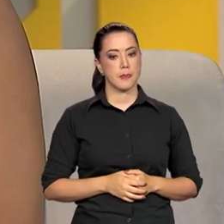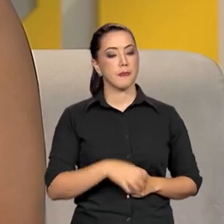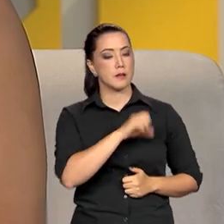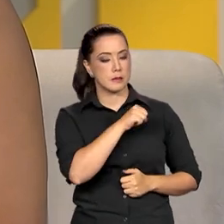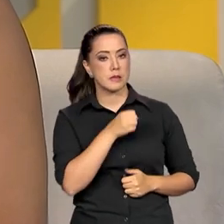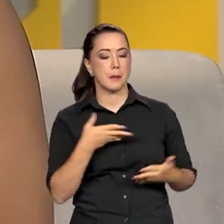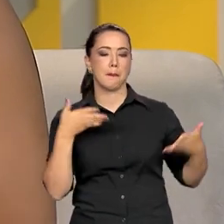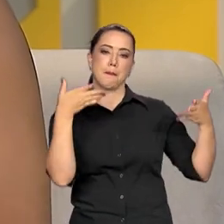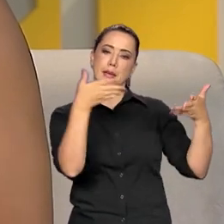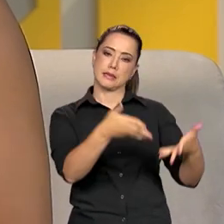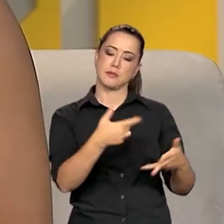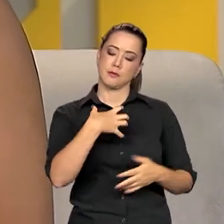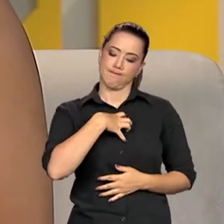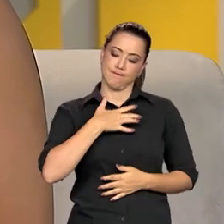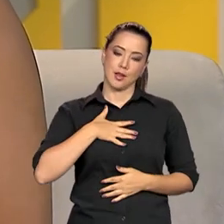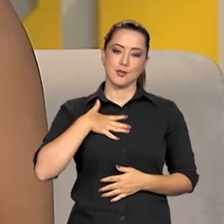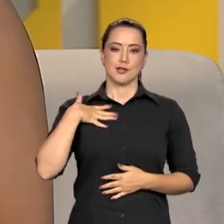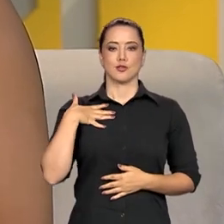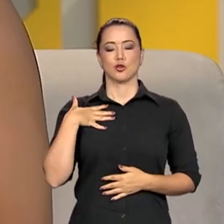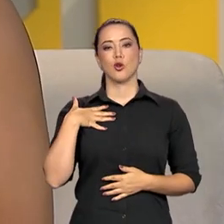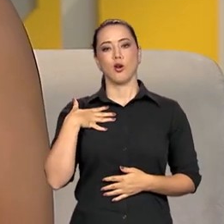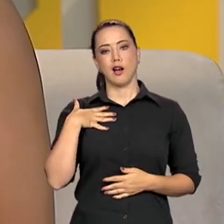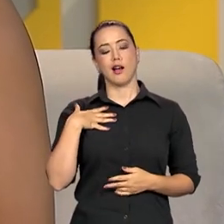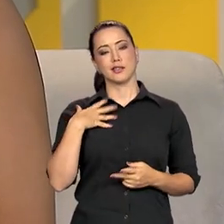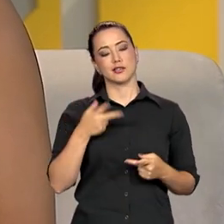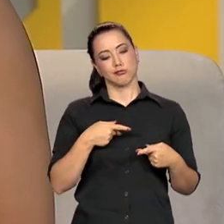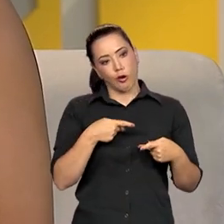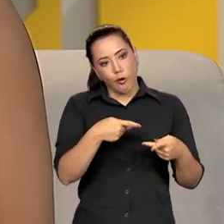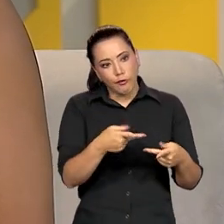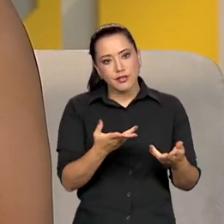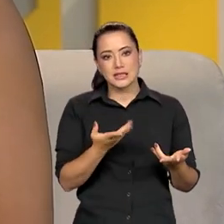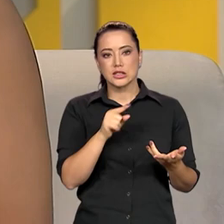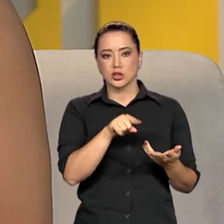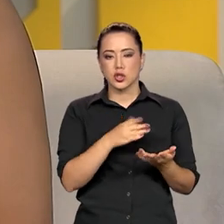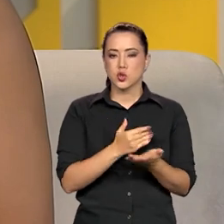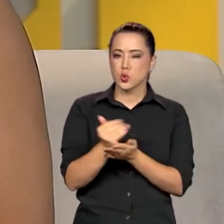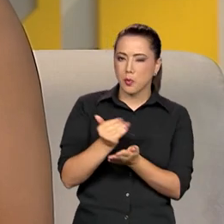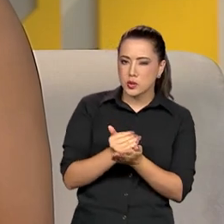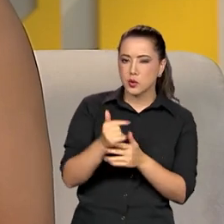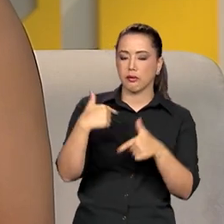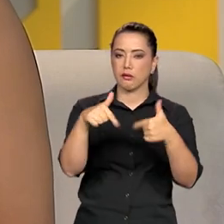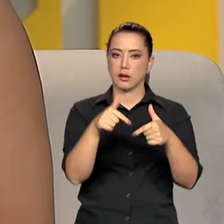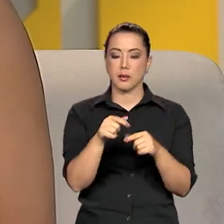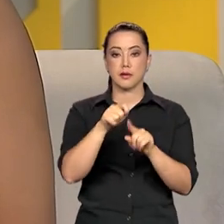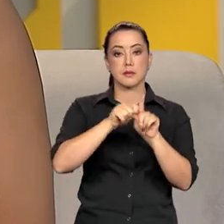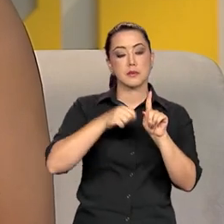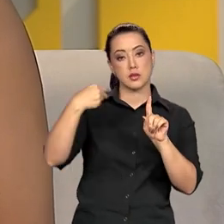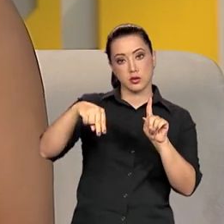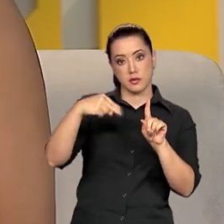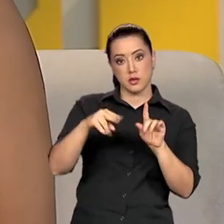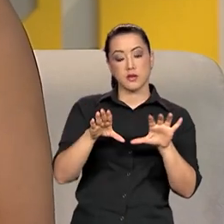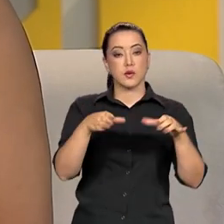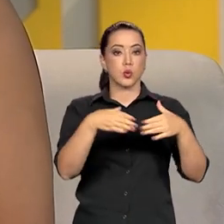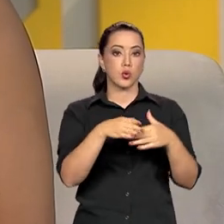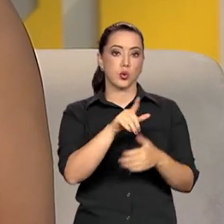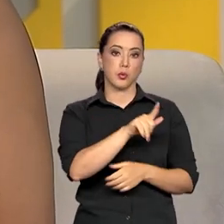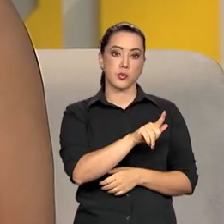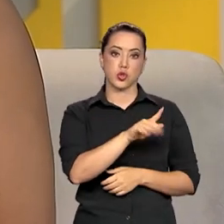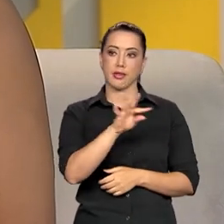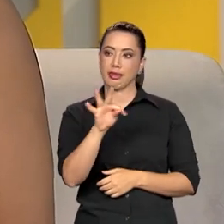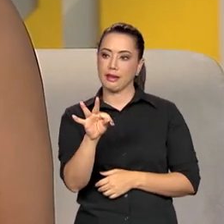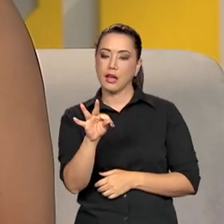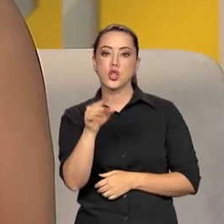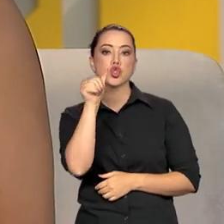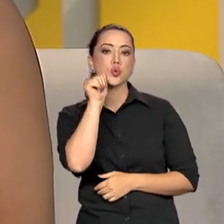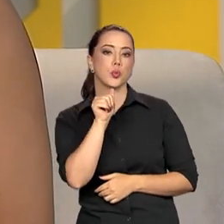transição, fiquei muito honrosa pelo convite. A gente começou a fazer um trabalho ainda em novembro, então eu estava no GT de mulheres, na verdade,